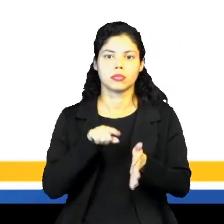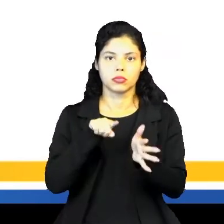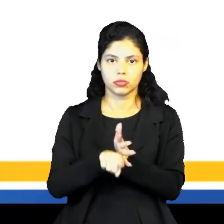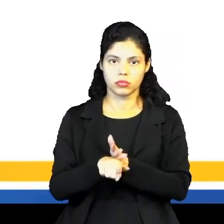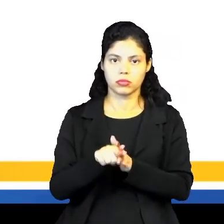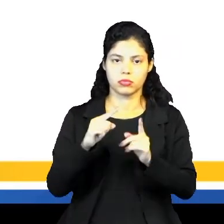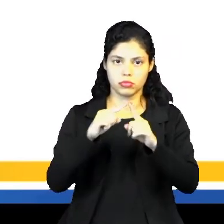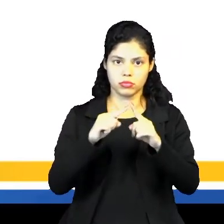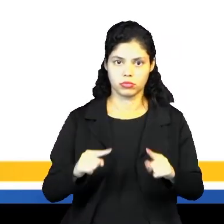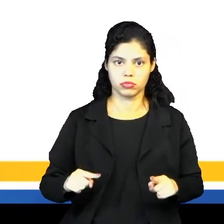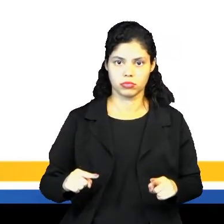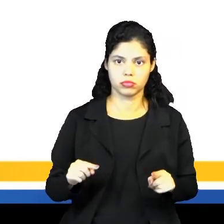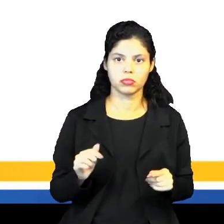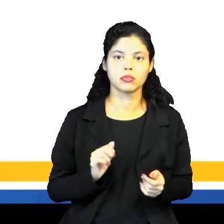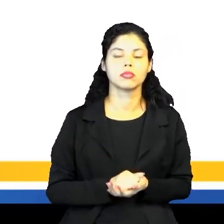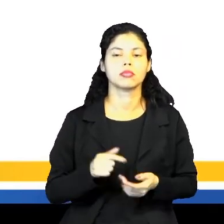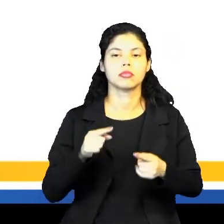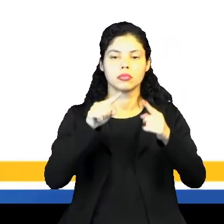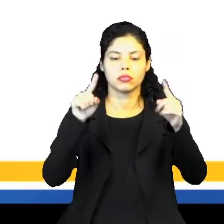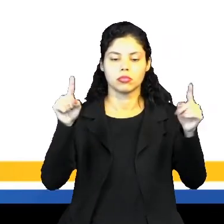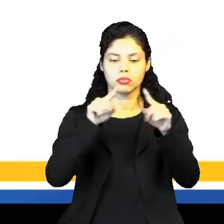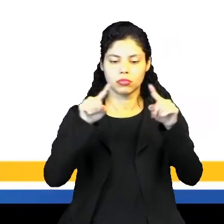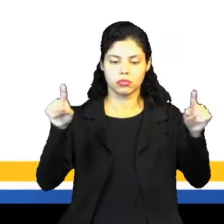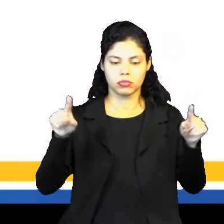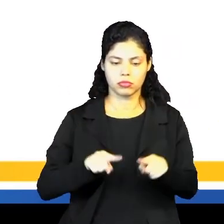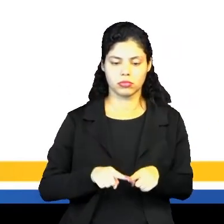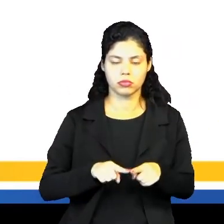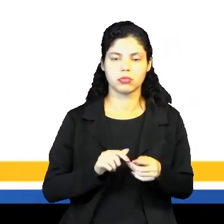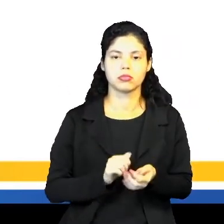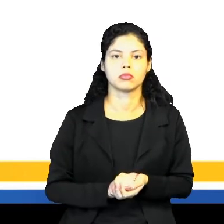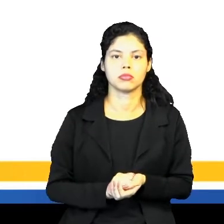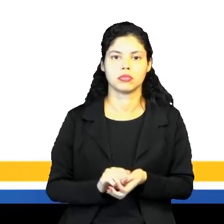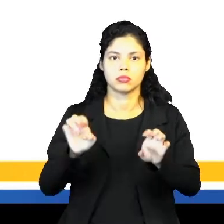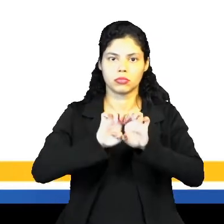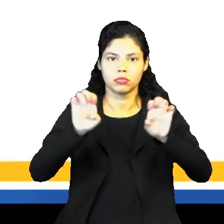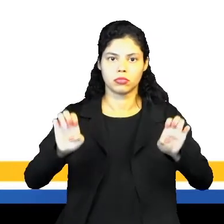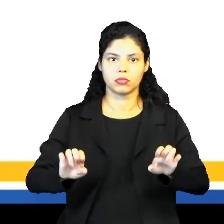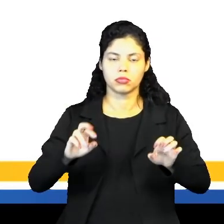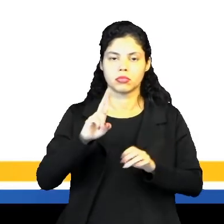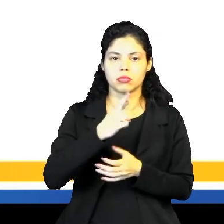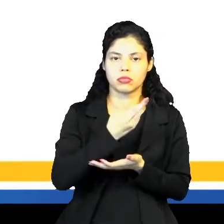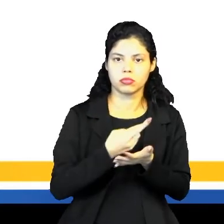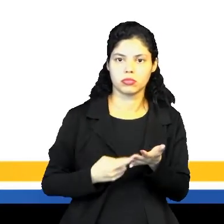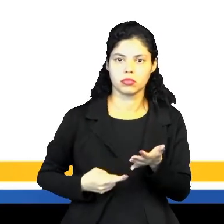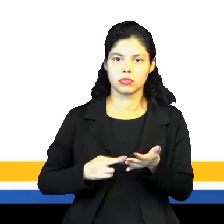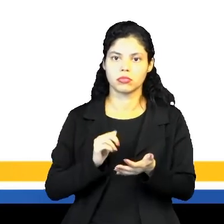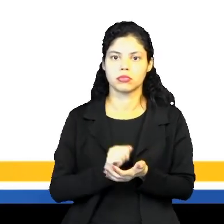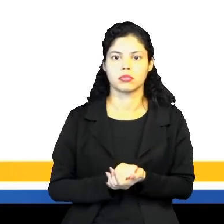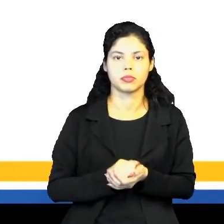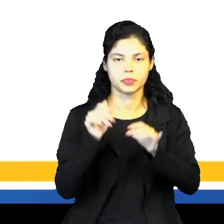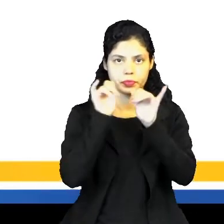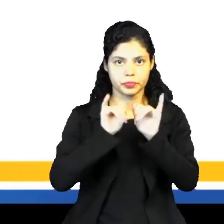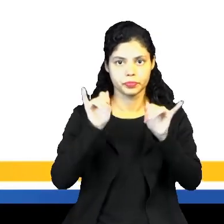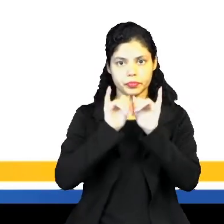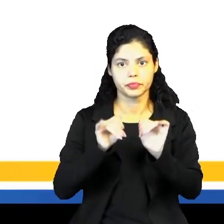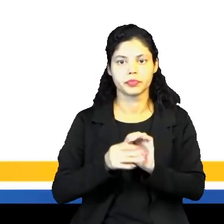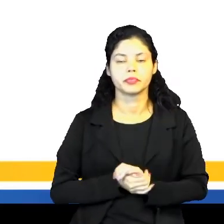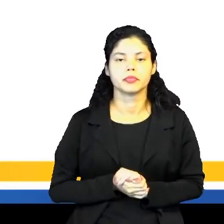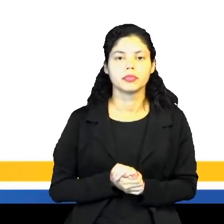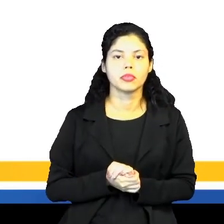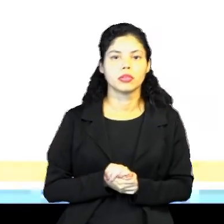pirâmide invertida, que ela mostra a estrutura de uma redação, perdão, de uma notícia.